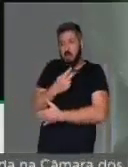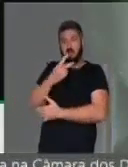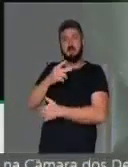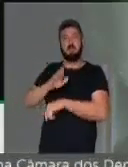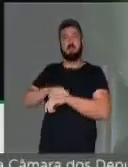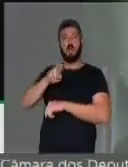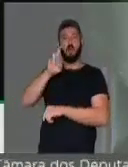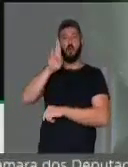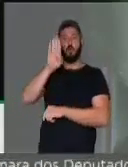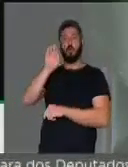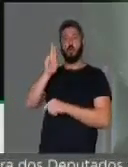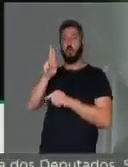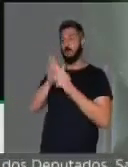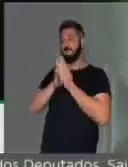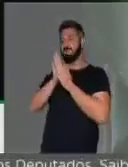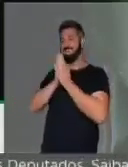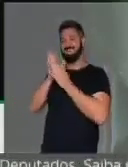urubu ameaça. Obrigado.